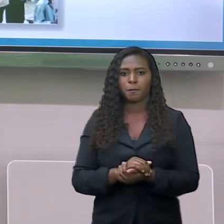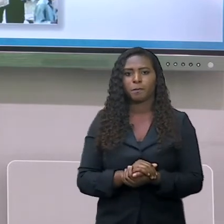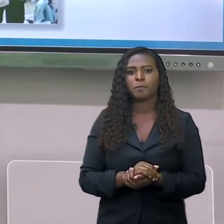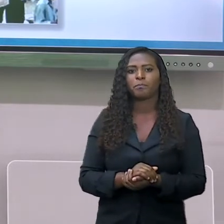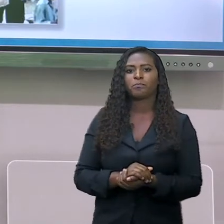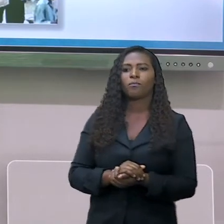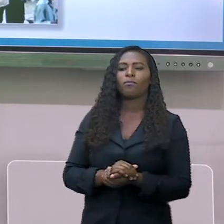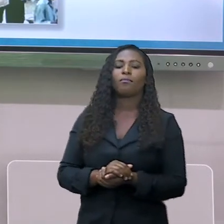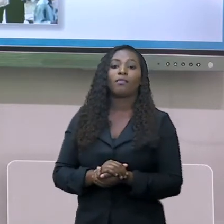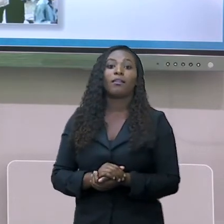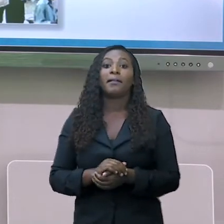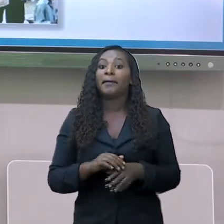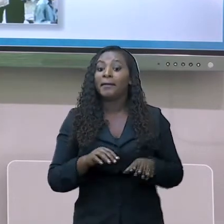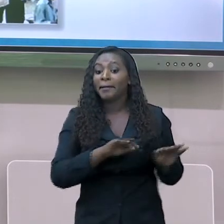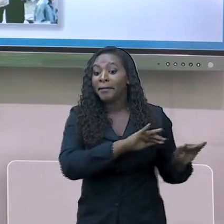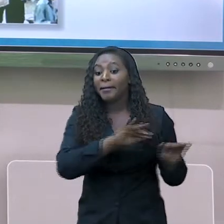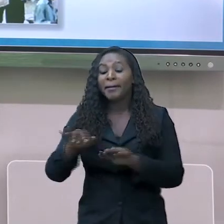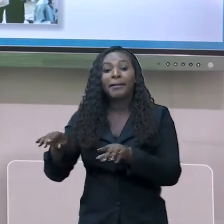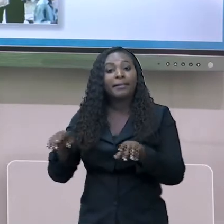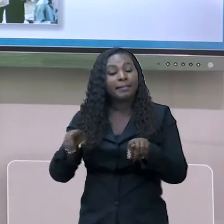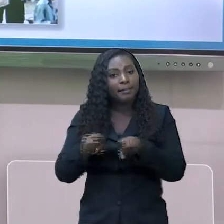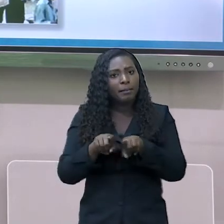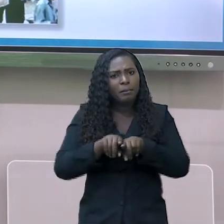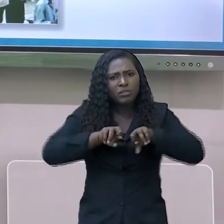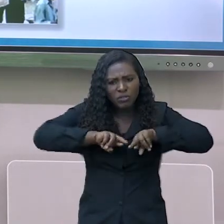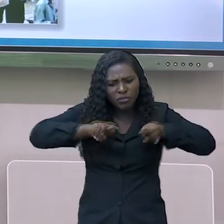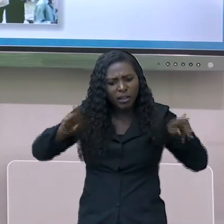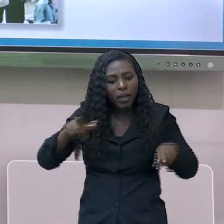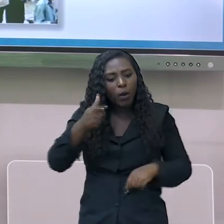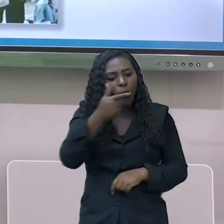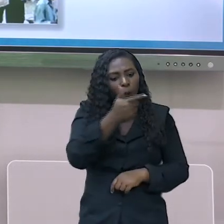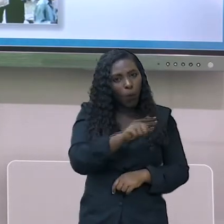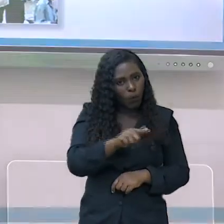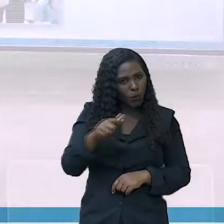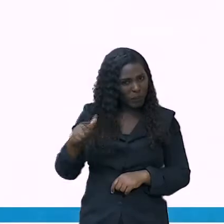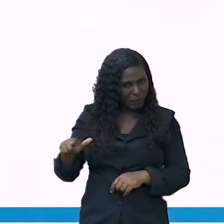Outro contraste. População da Índia.